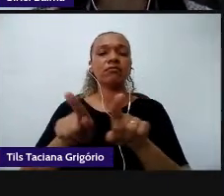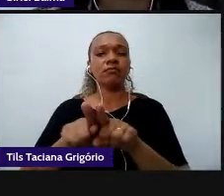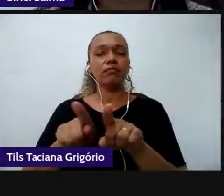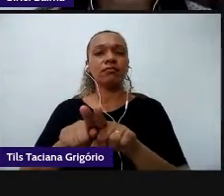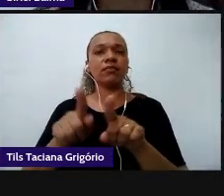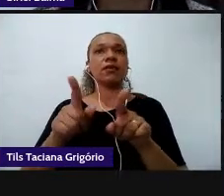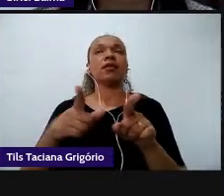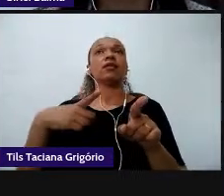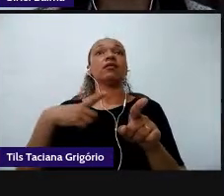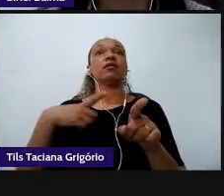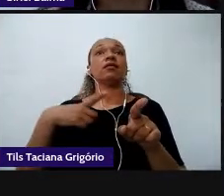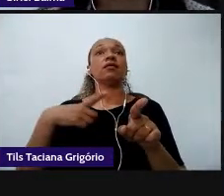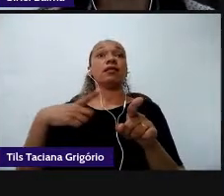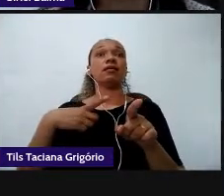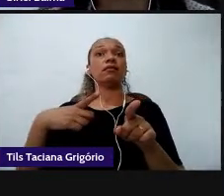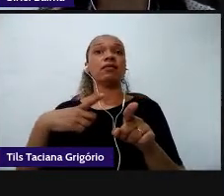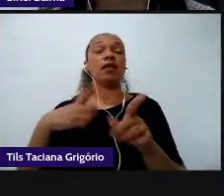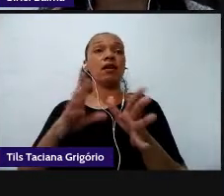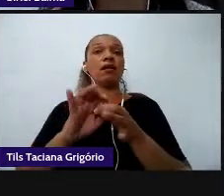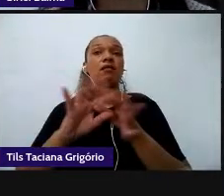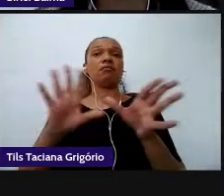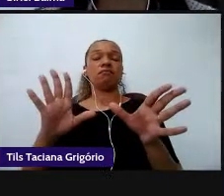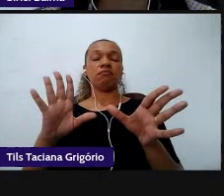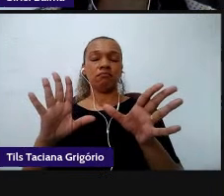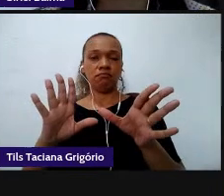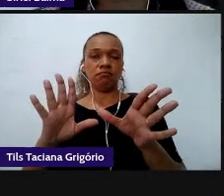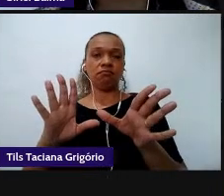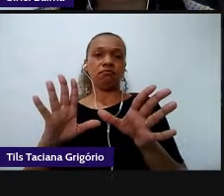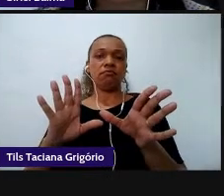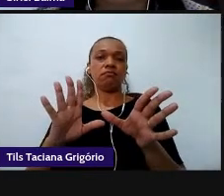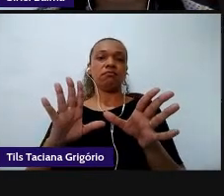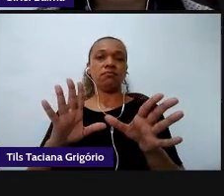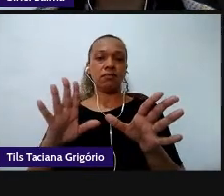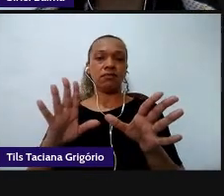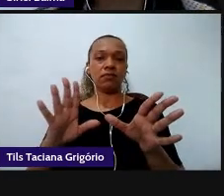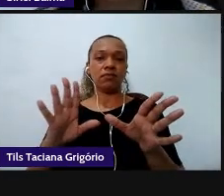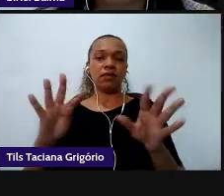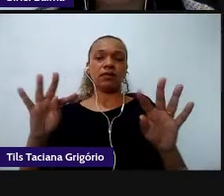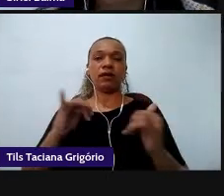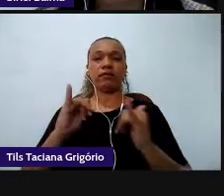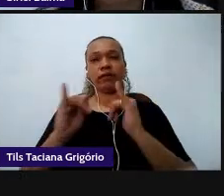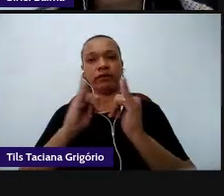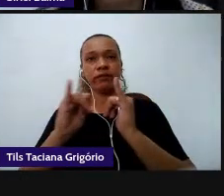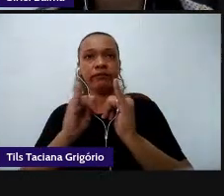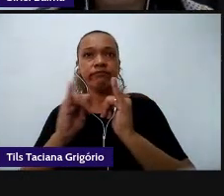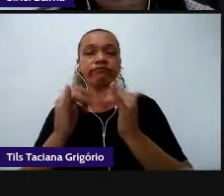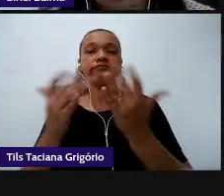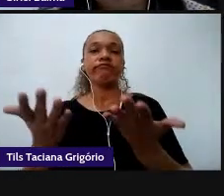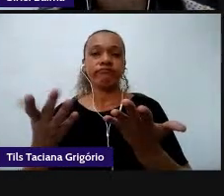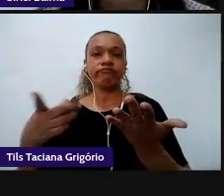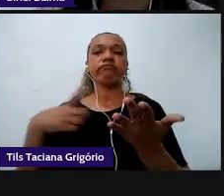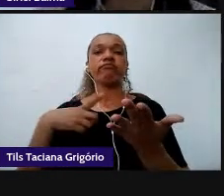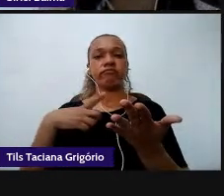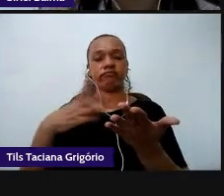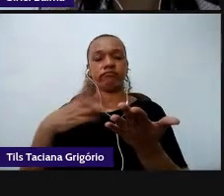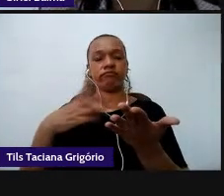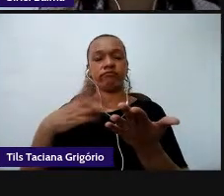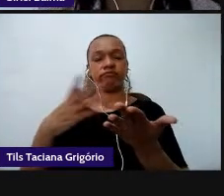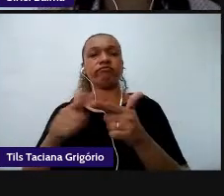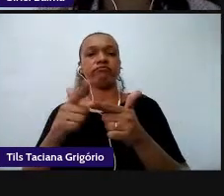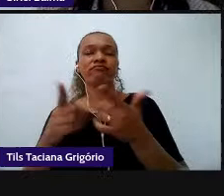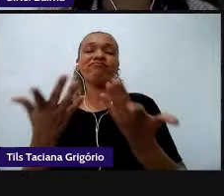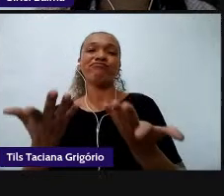de acesso ainda que seja do acesso à questão da internet tanto os nossos estudantes quanto os nossos professores